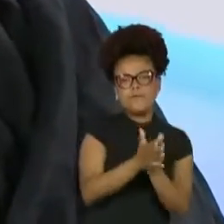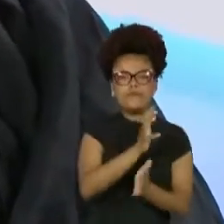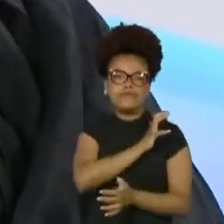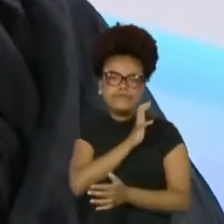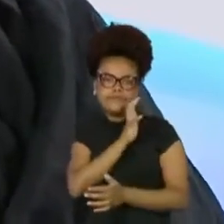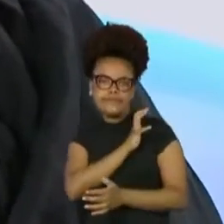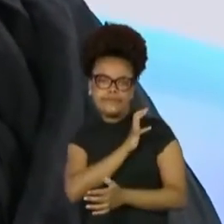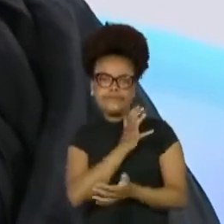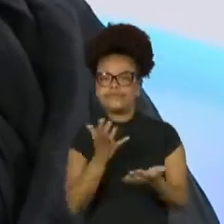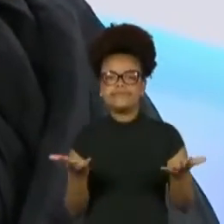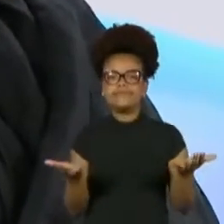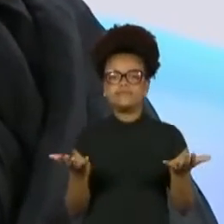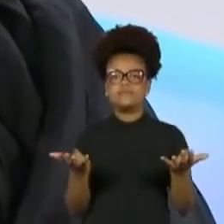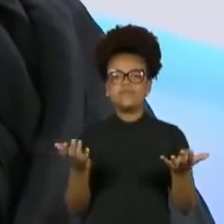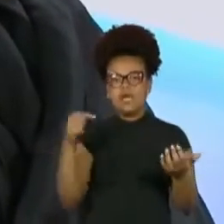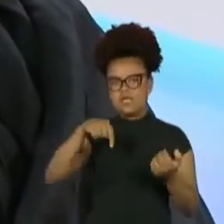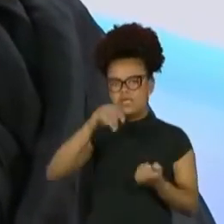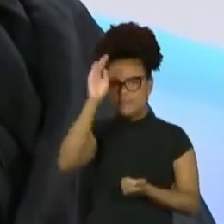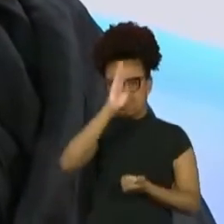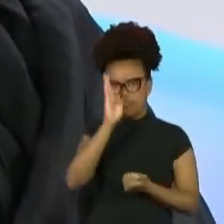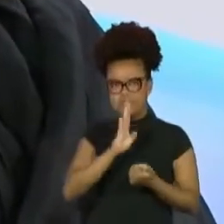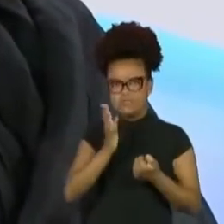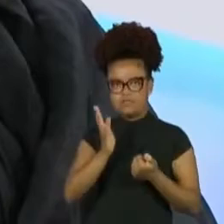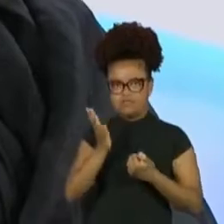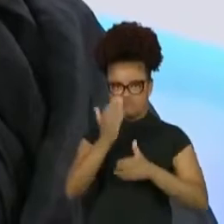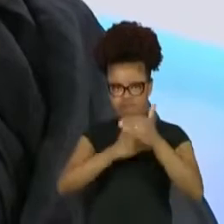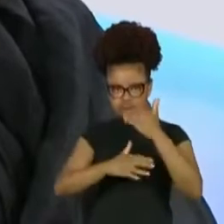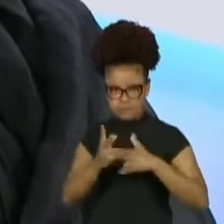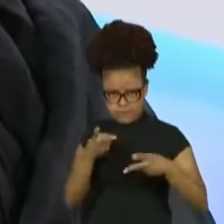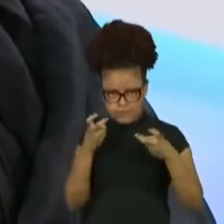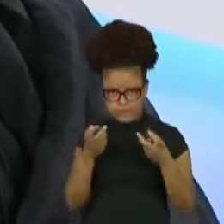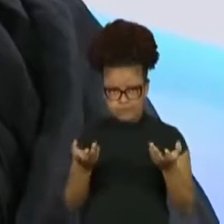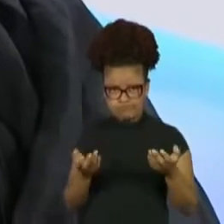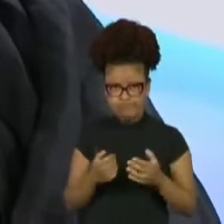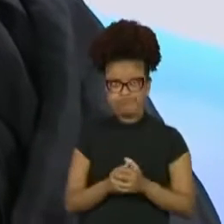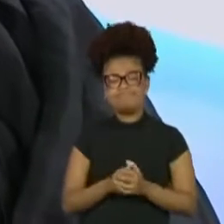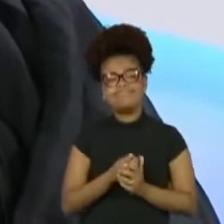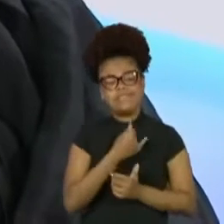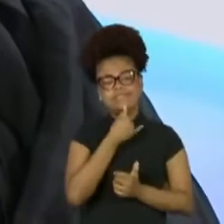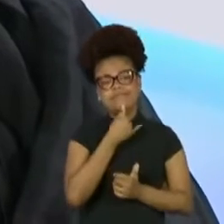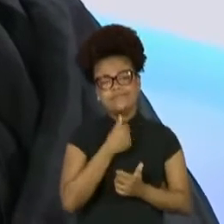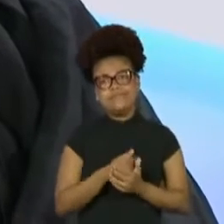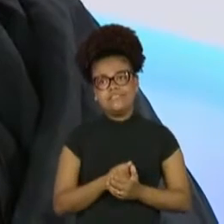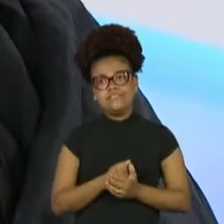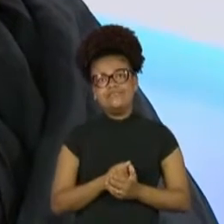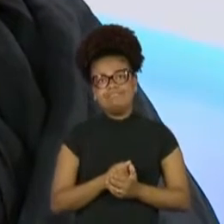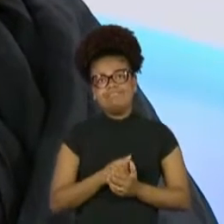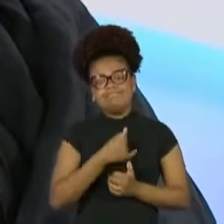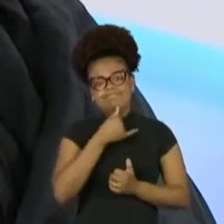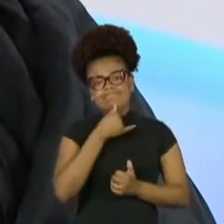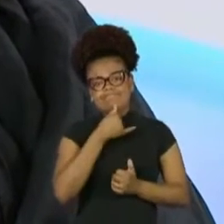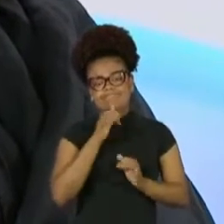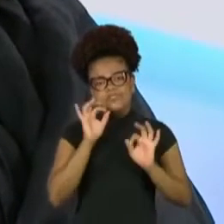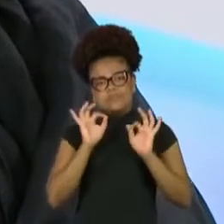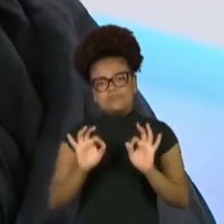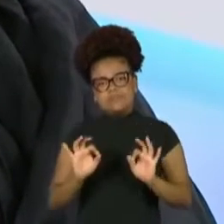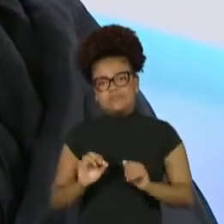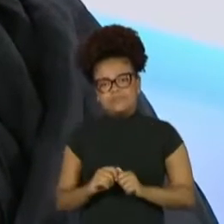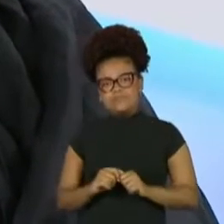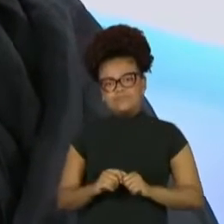retrocesso, Infelizmente, infelizmente. Como você vê? É muito triste, muito triste. Fico muito triste quando penso nisso.